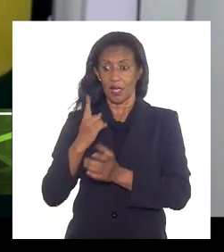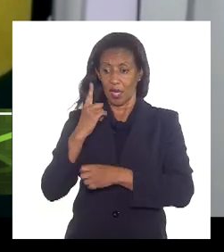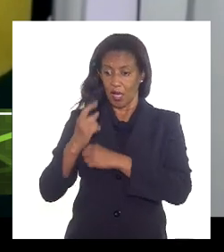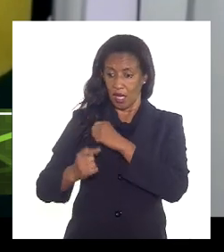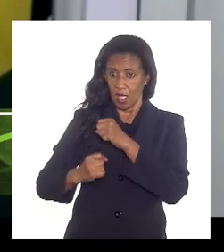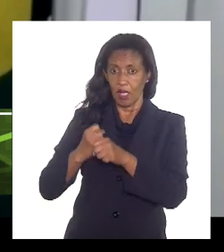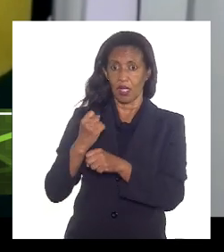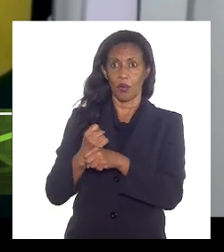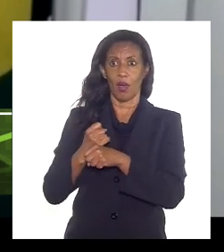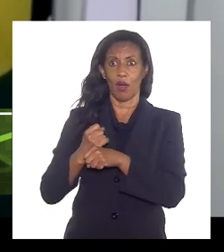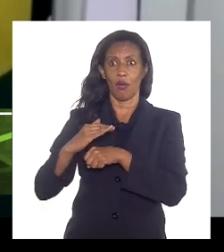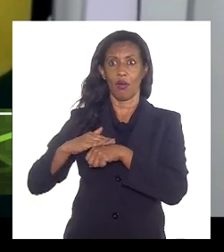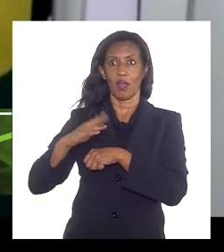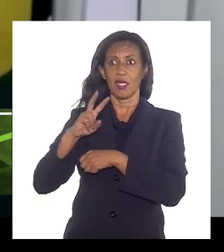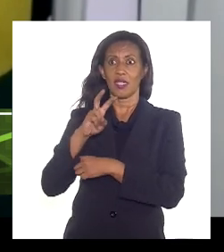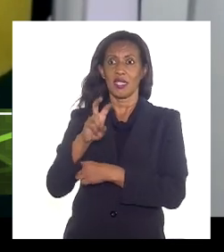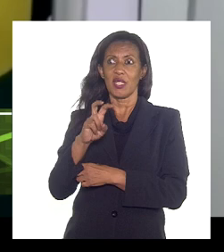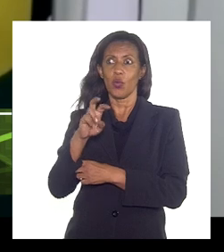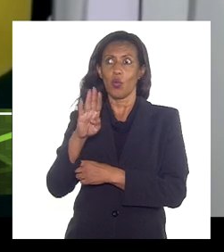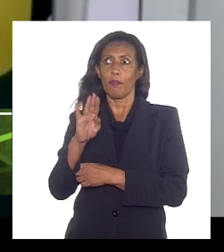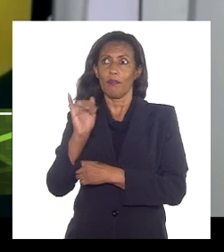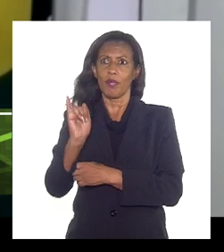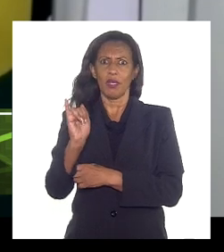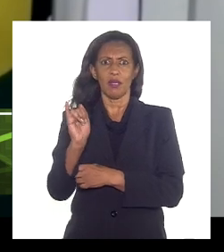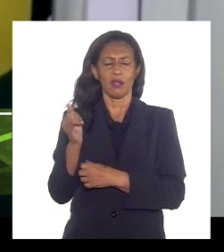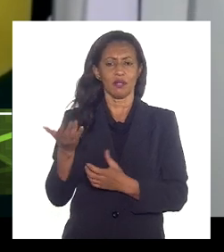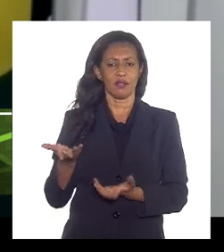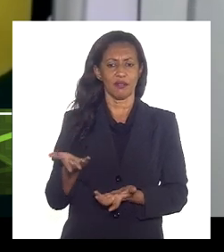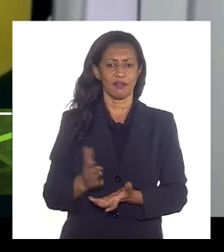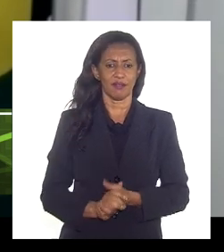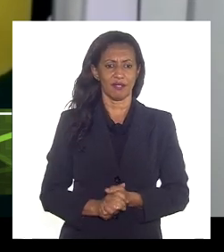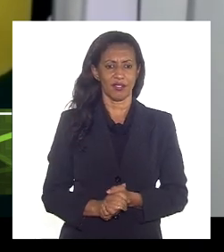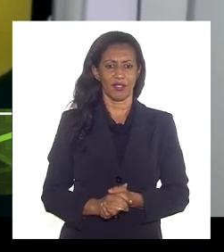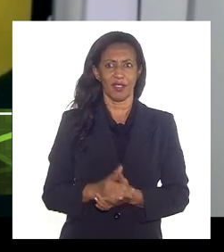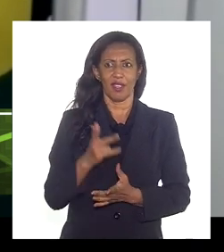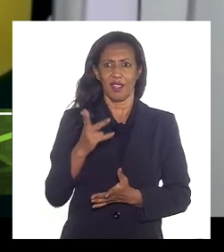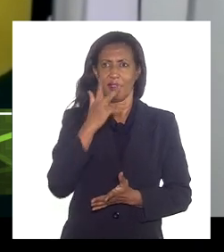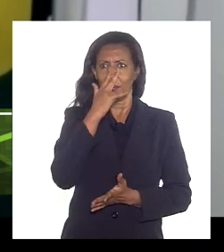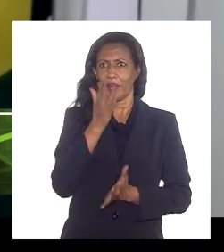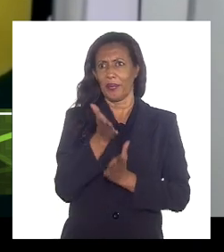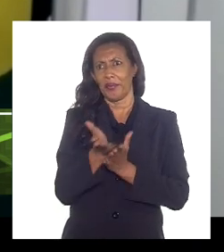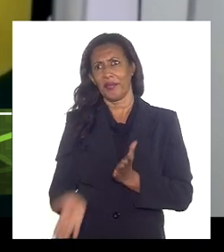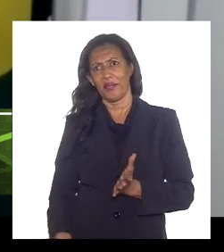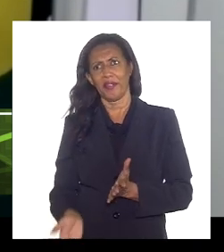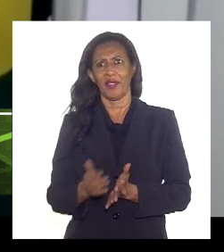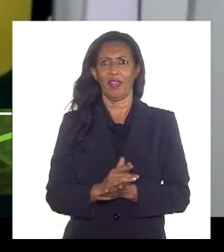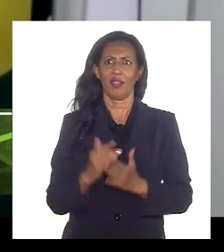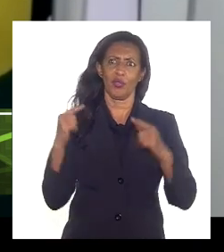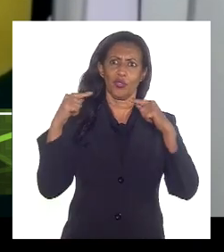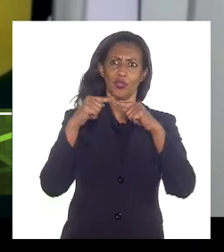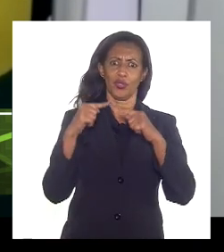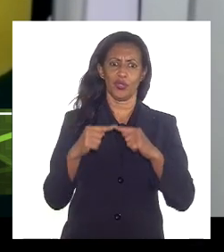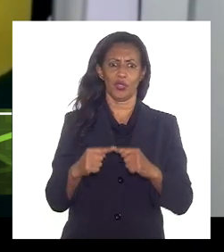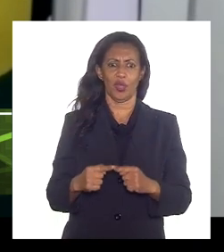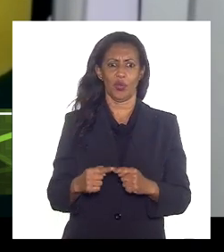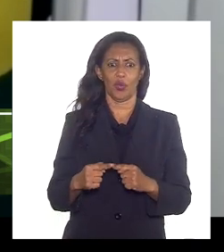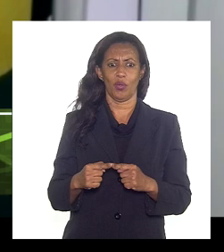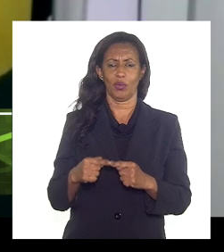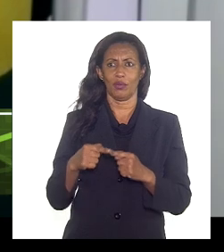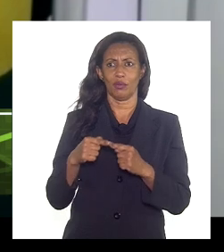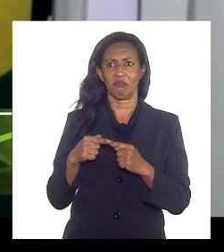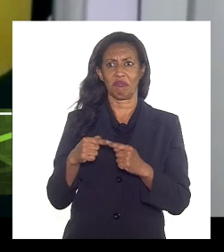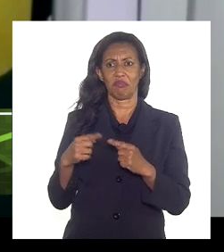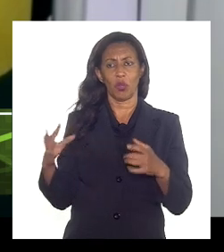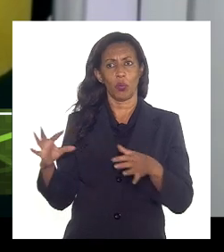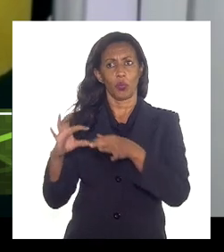superior a 5 bi então assim é uma coisa realmente é um verdadeiro fiasco em termos de acordo celebrado pelo estado